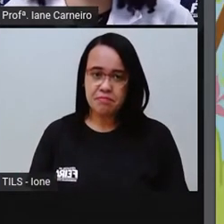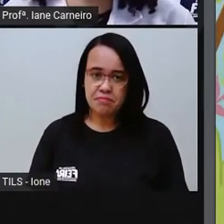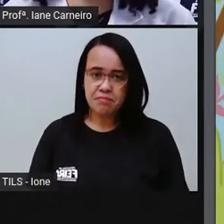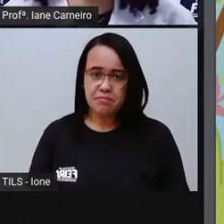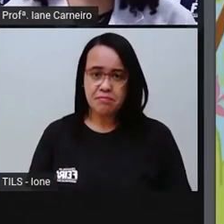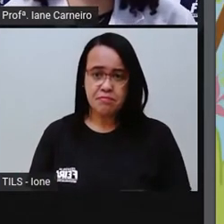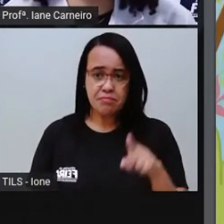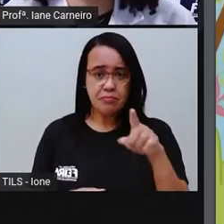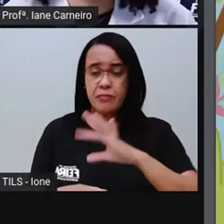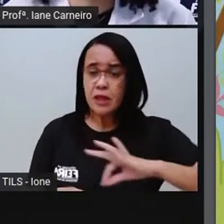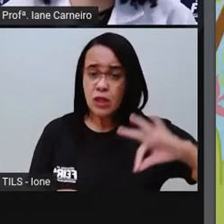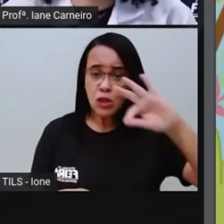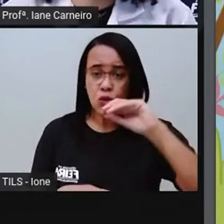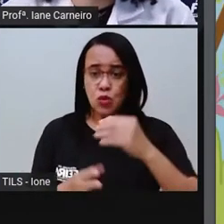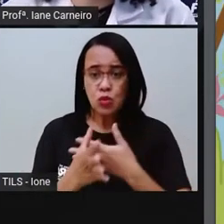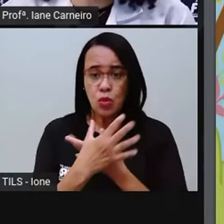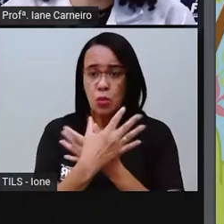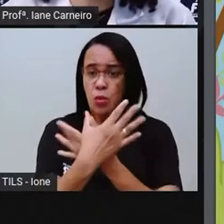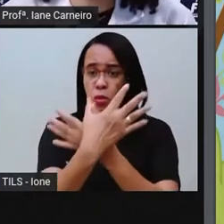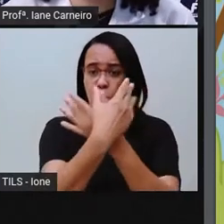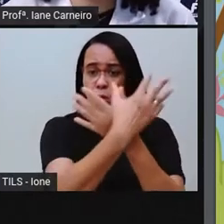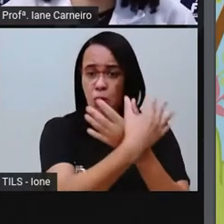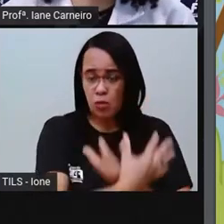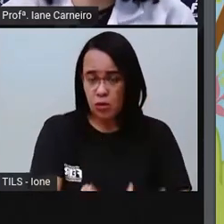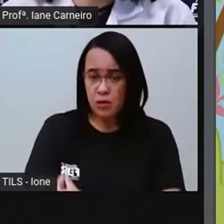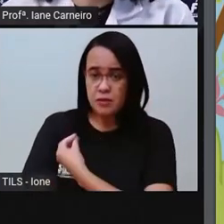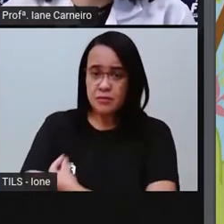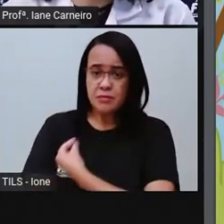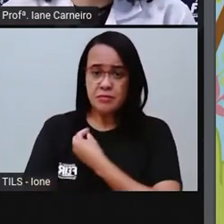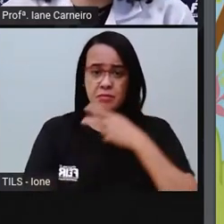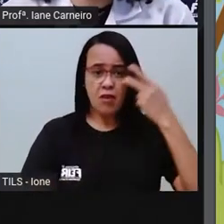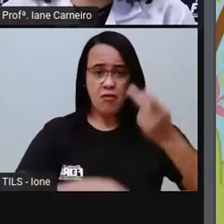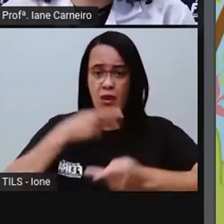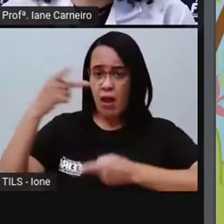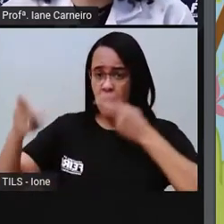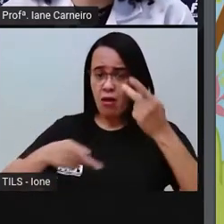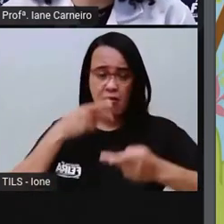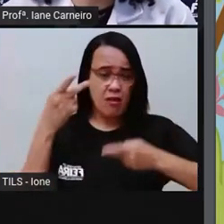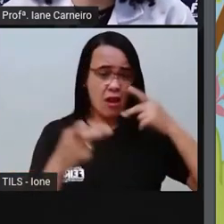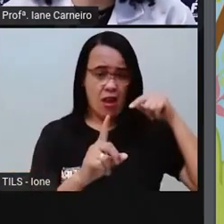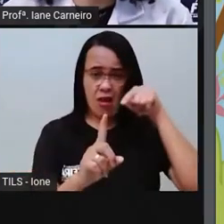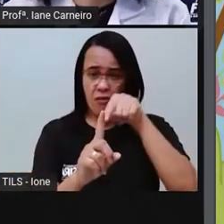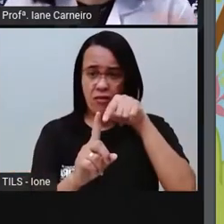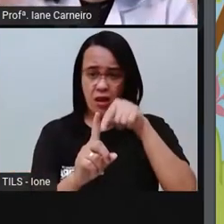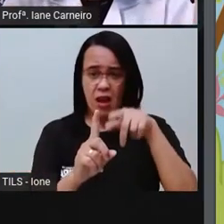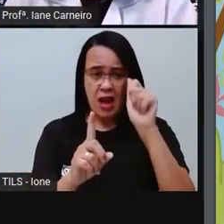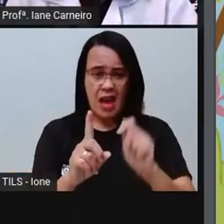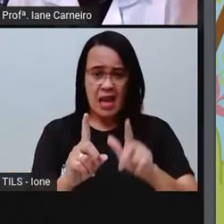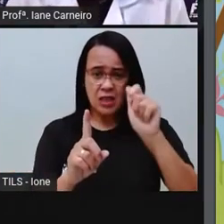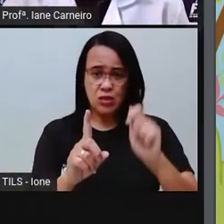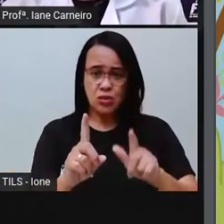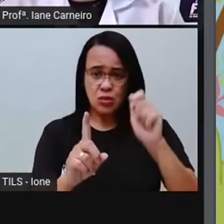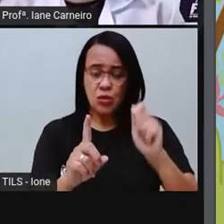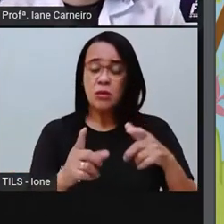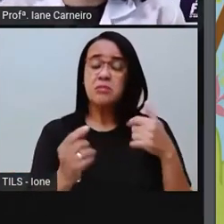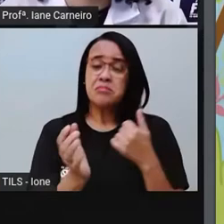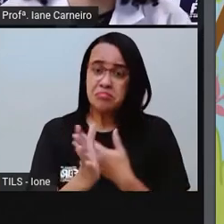Todas as borboletas que viviam no lugar falavam para Azuleta que ela devia voar.